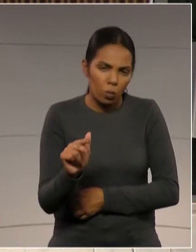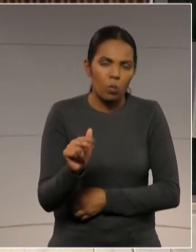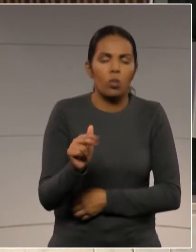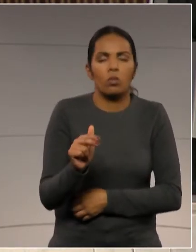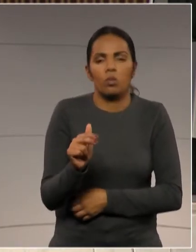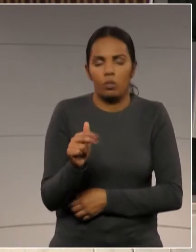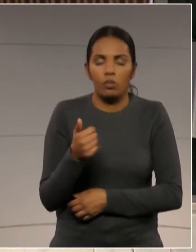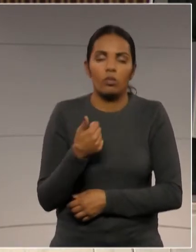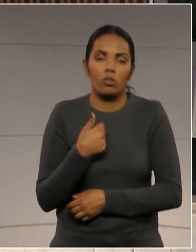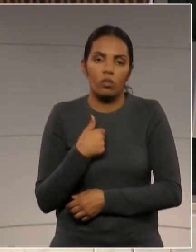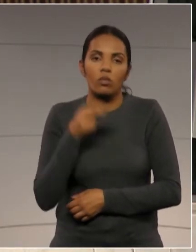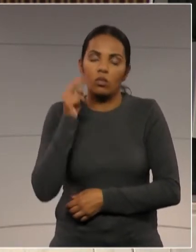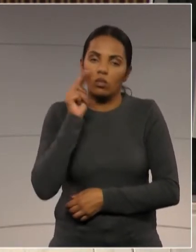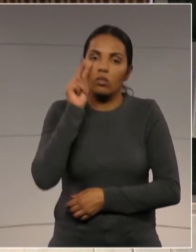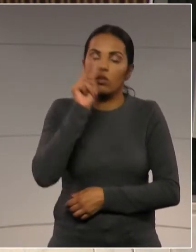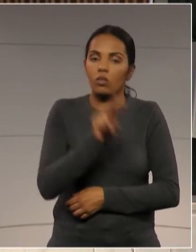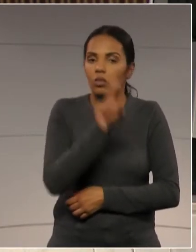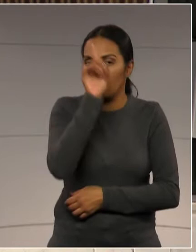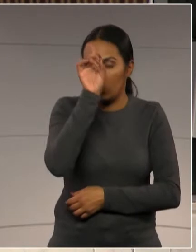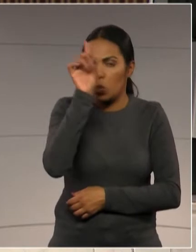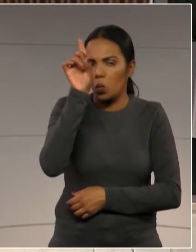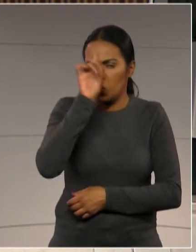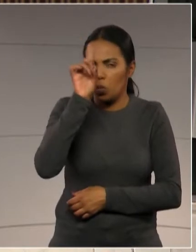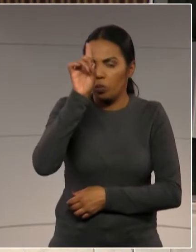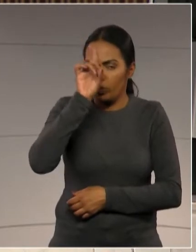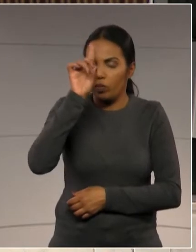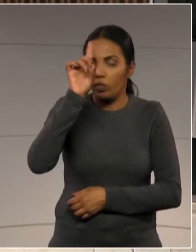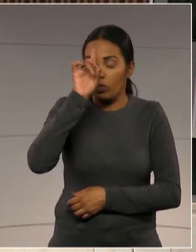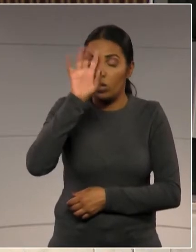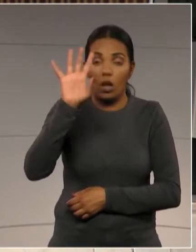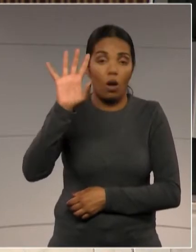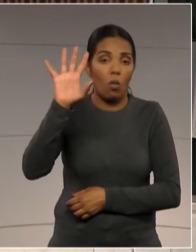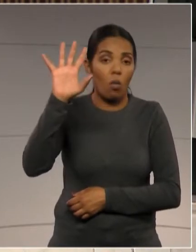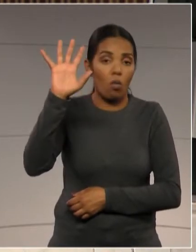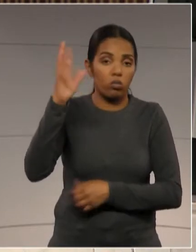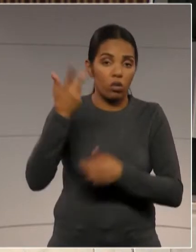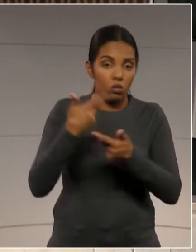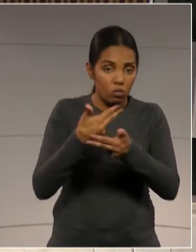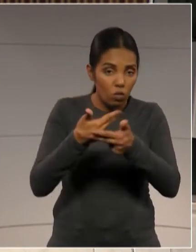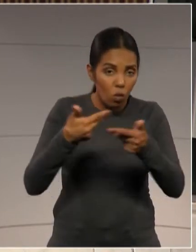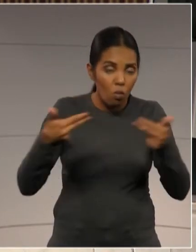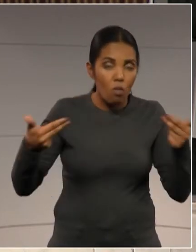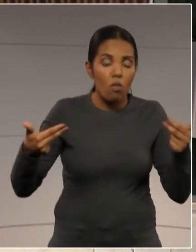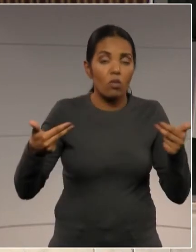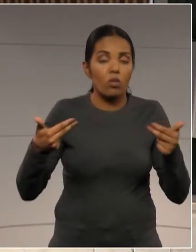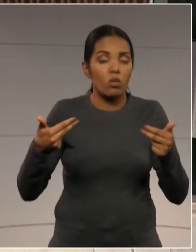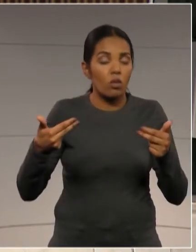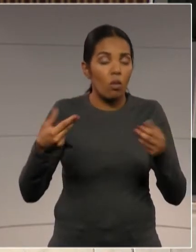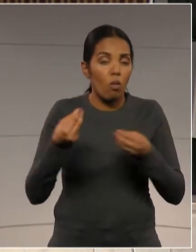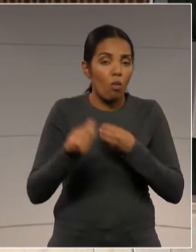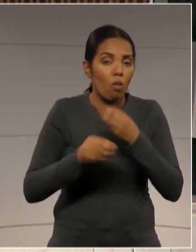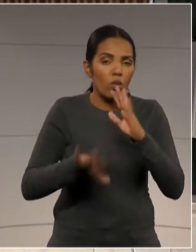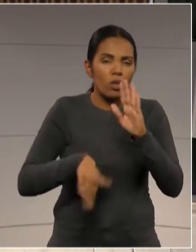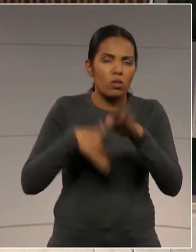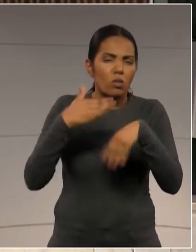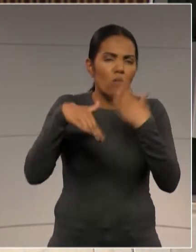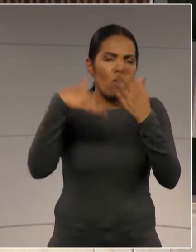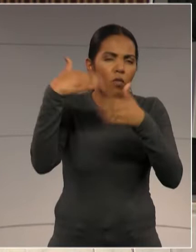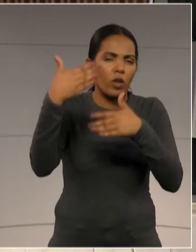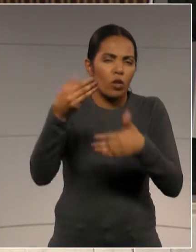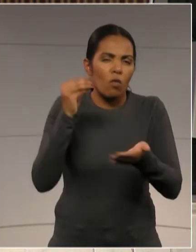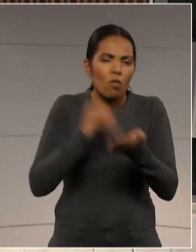diariamente situações que nos preocupam com o avanço do fascismo, a intolerância,